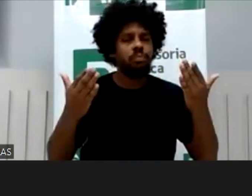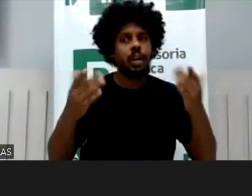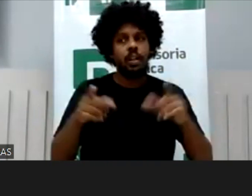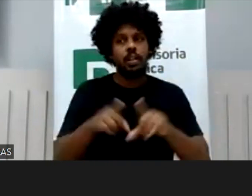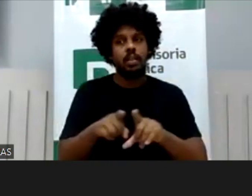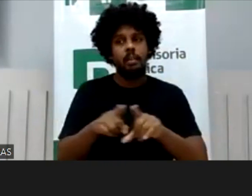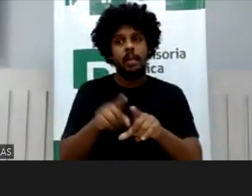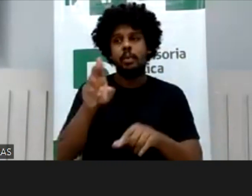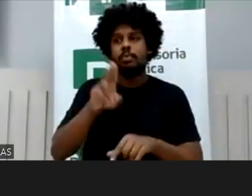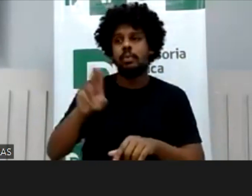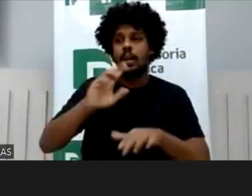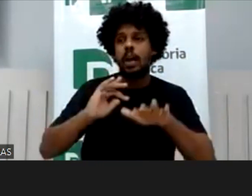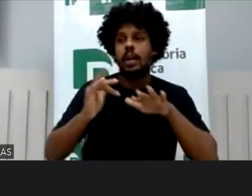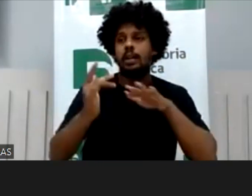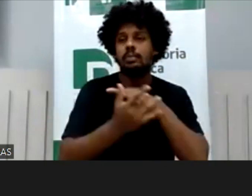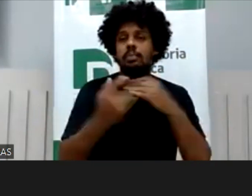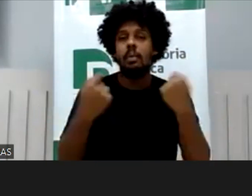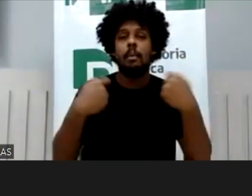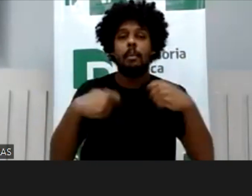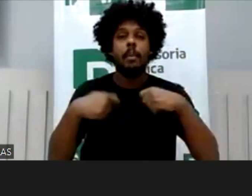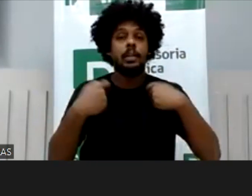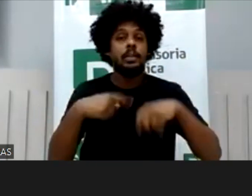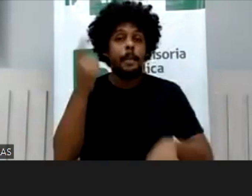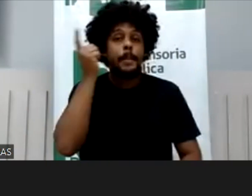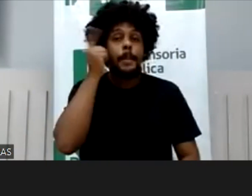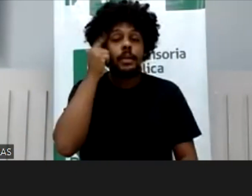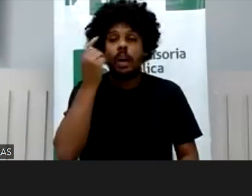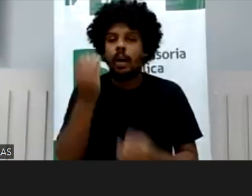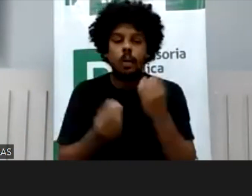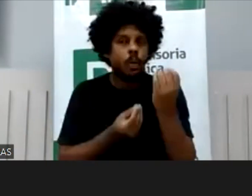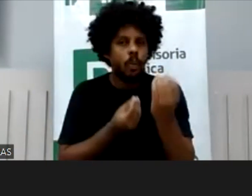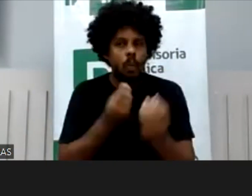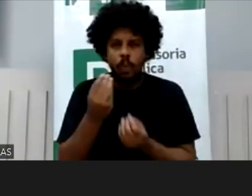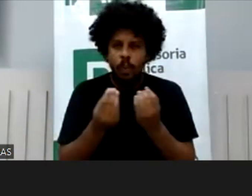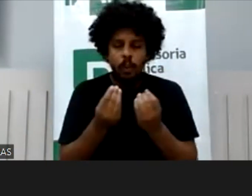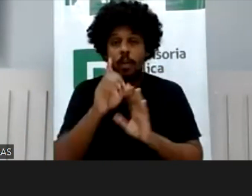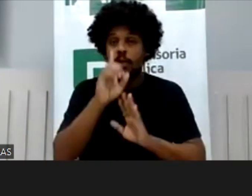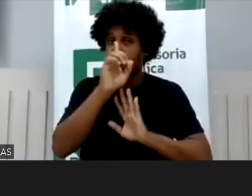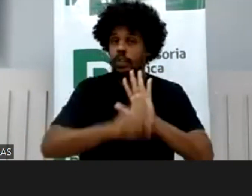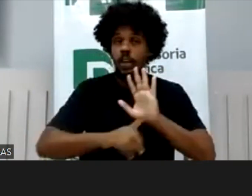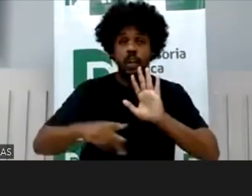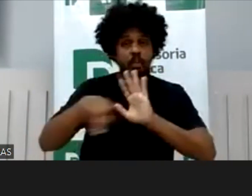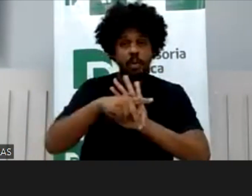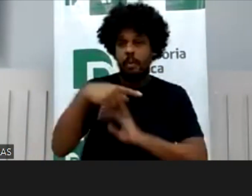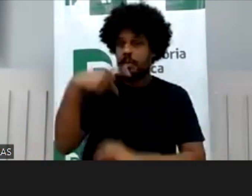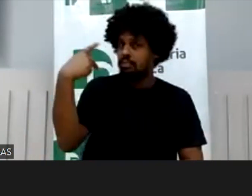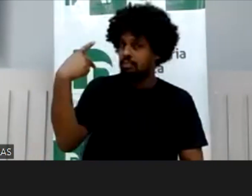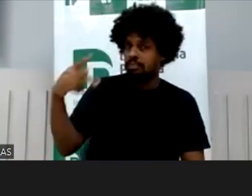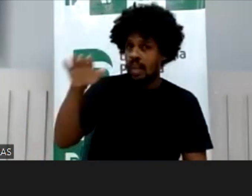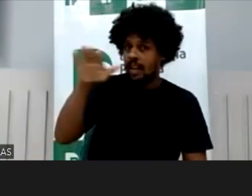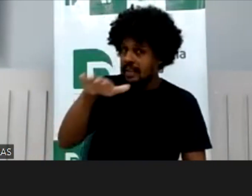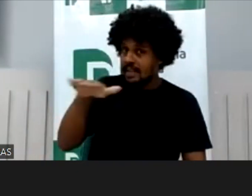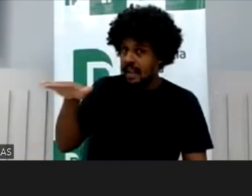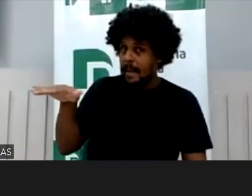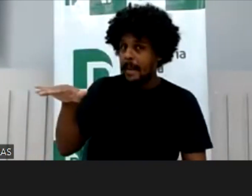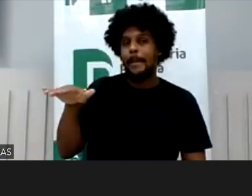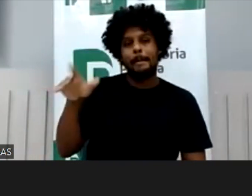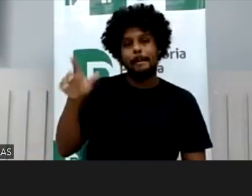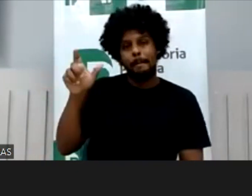de redes sociais, ele tem que ser pensado na perspectiva dos direitos desse indivíduo, dessa pessoa